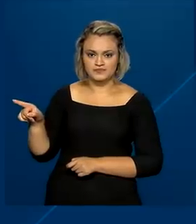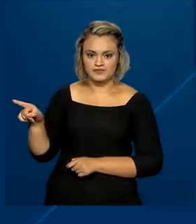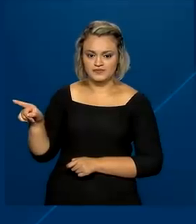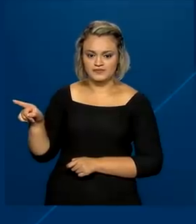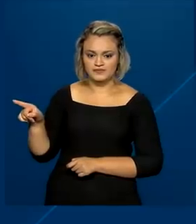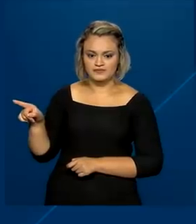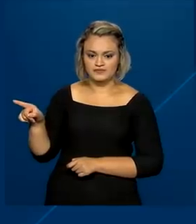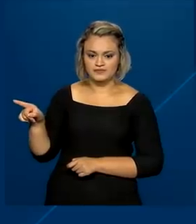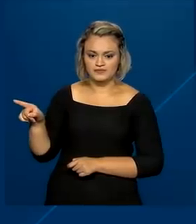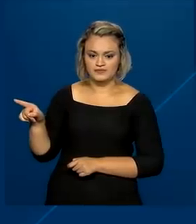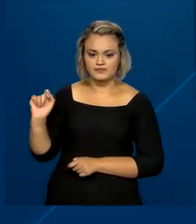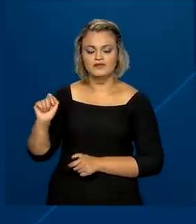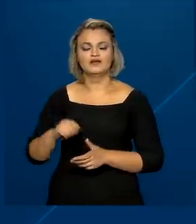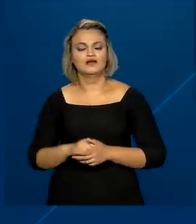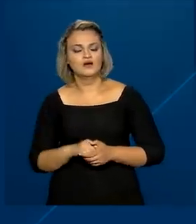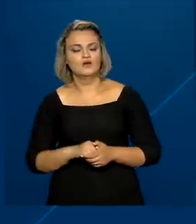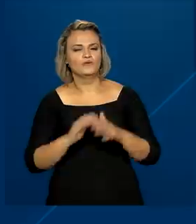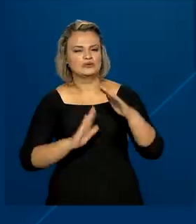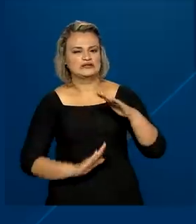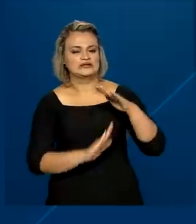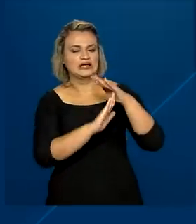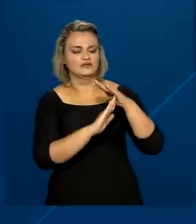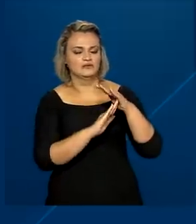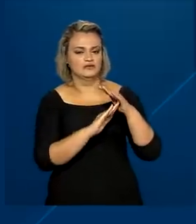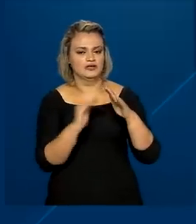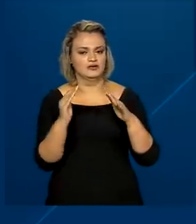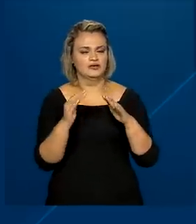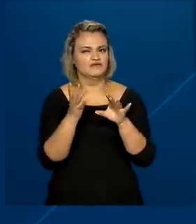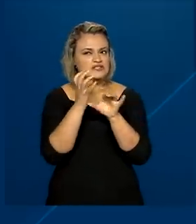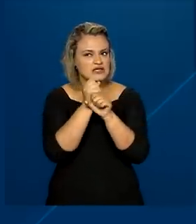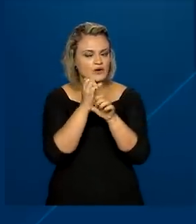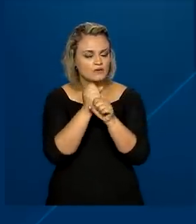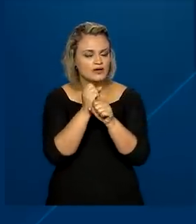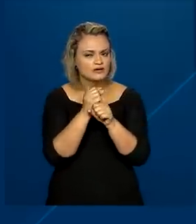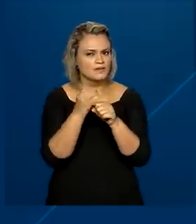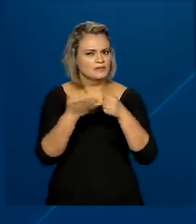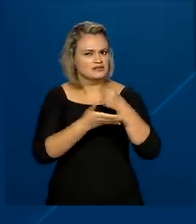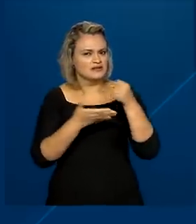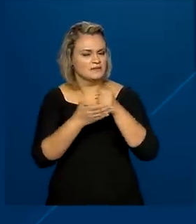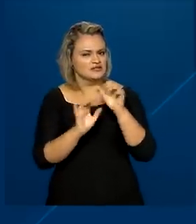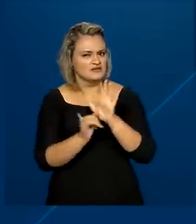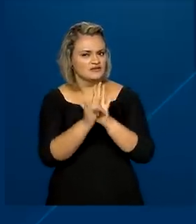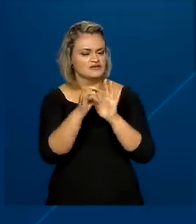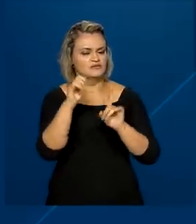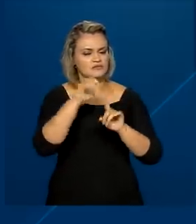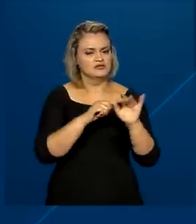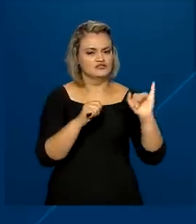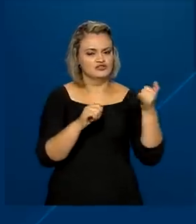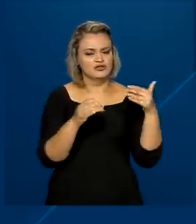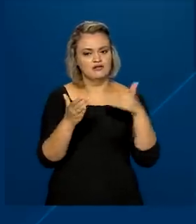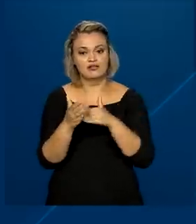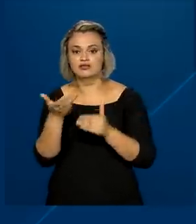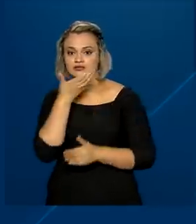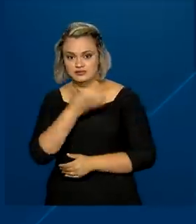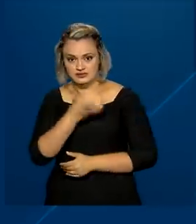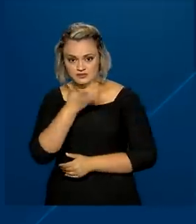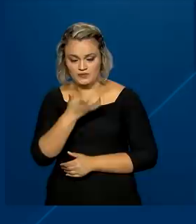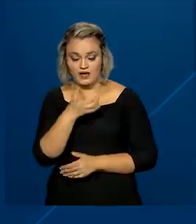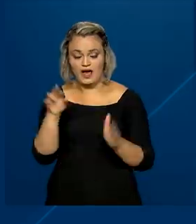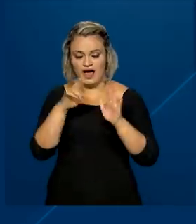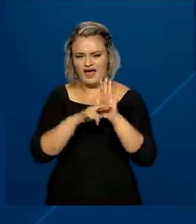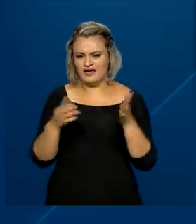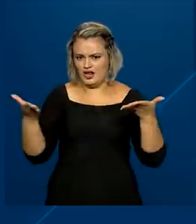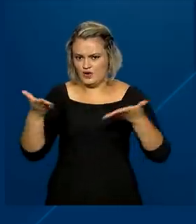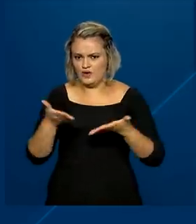limite de gastos do governo. O teto passará a ser calculado com base na inflação de janeiro a dezembro. A regra